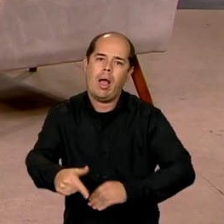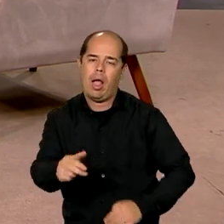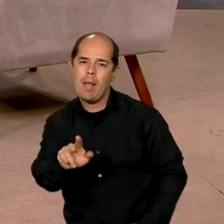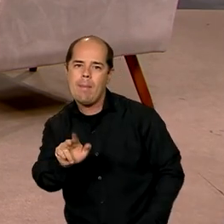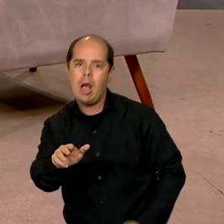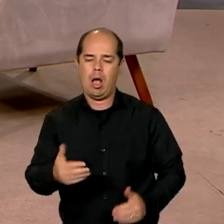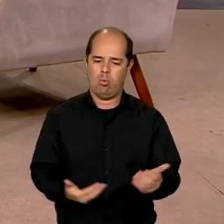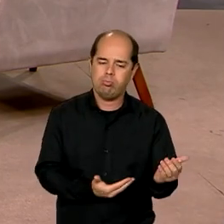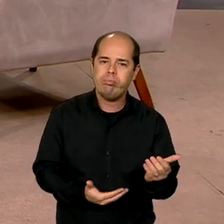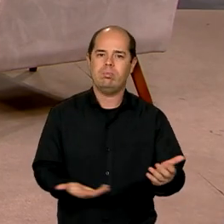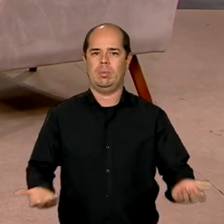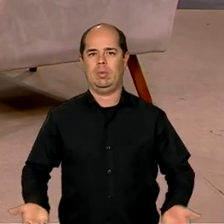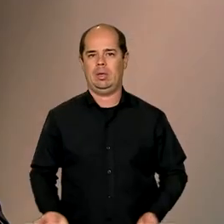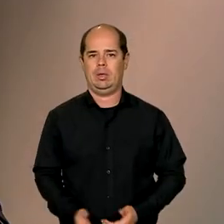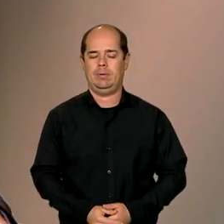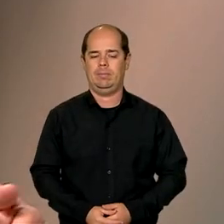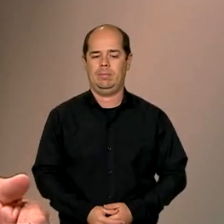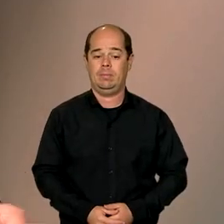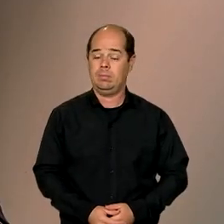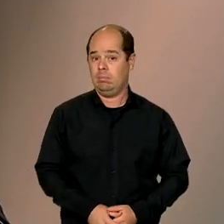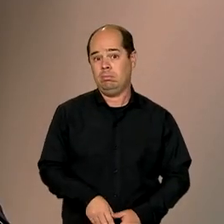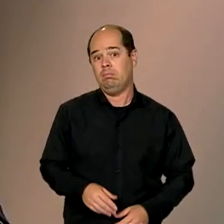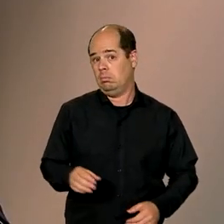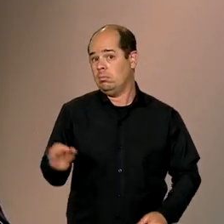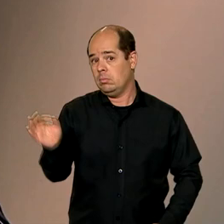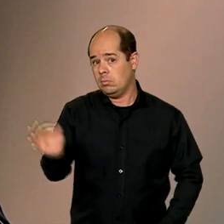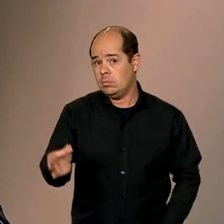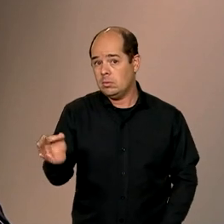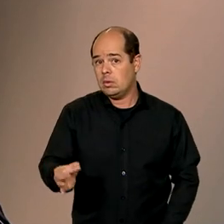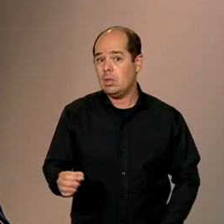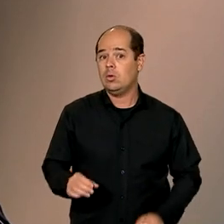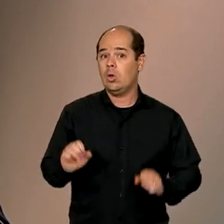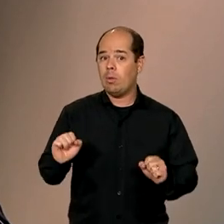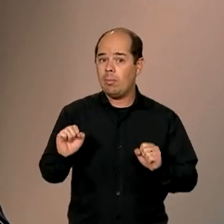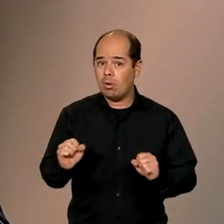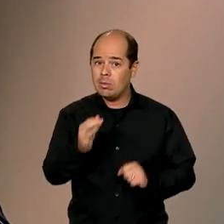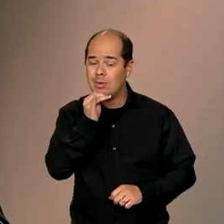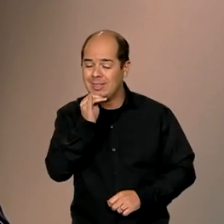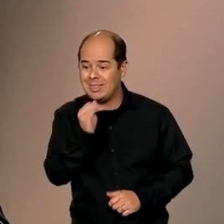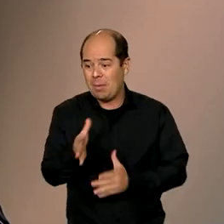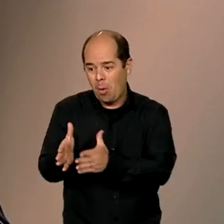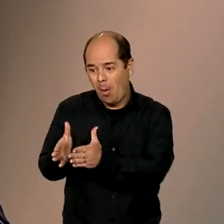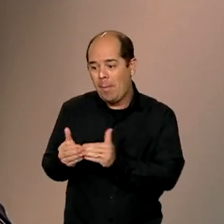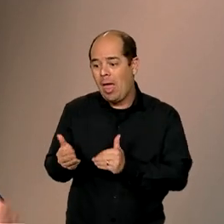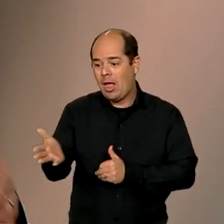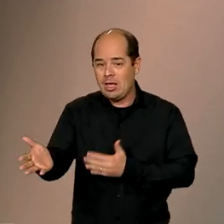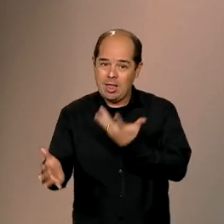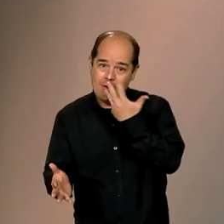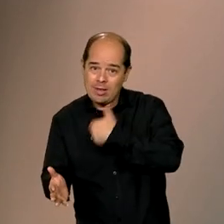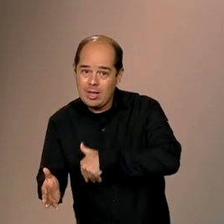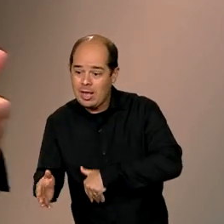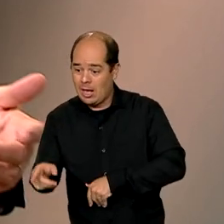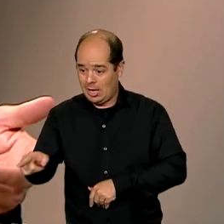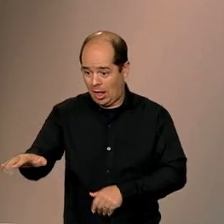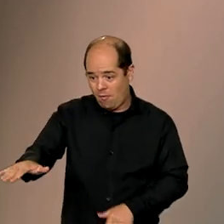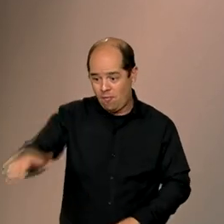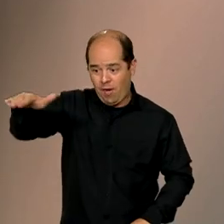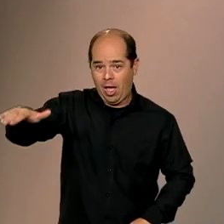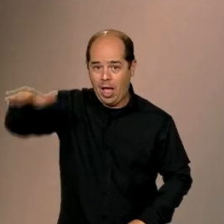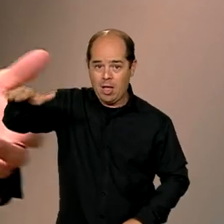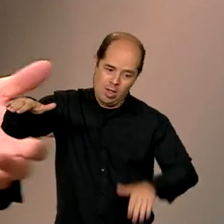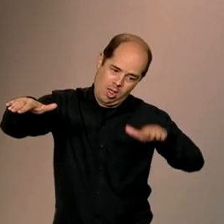pretende colher resultados. Perfeito. Você pode pedir para irmão mais velho brincar com o irmão mais novo, se divertir,